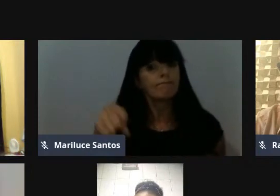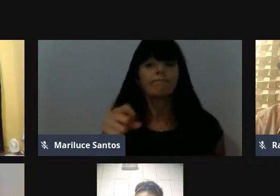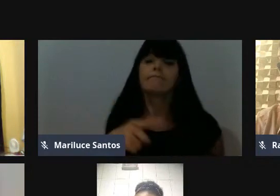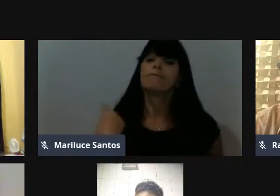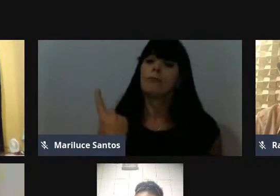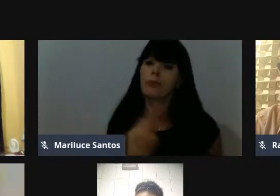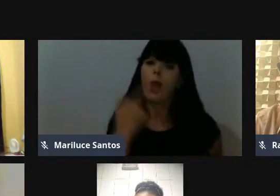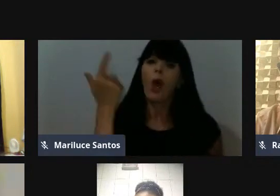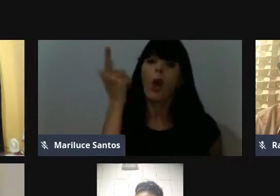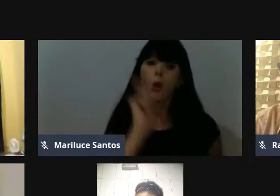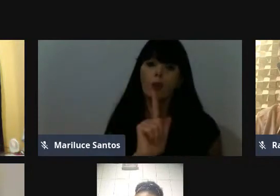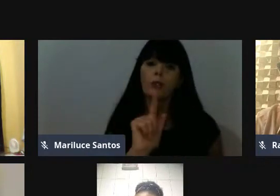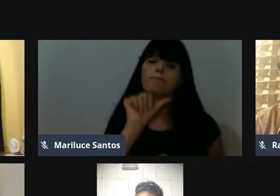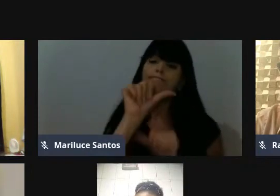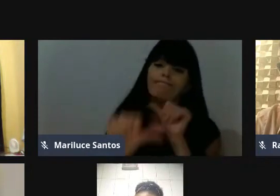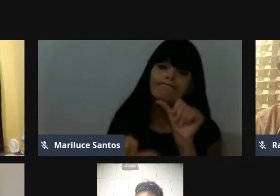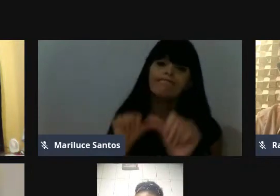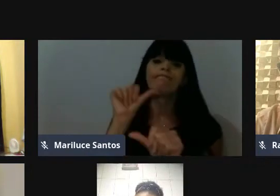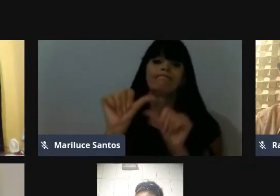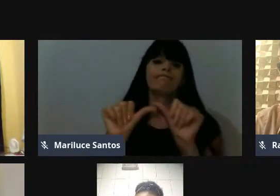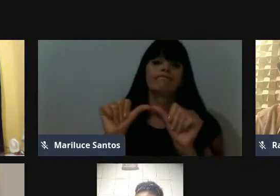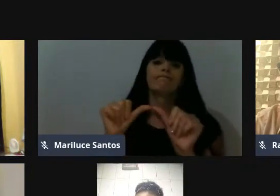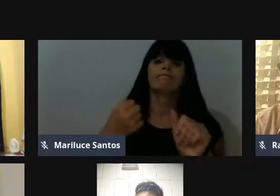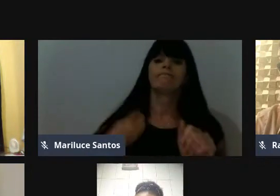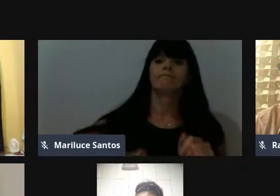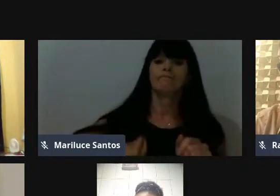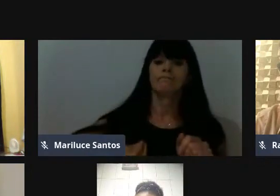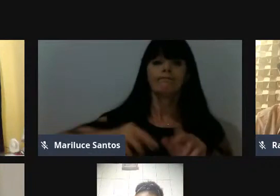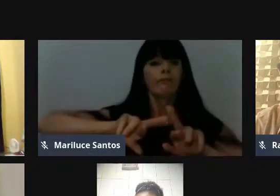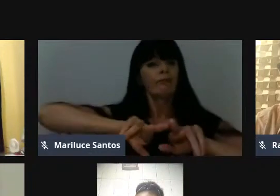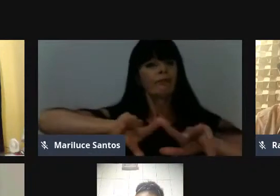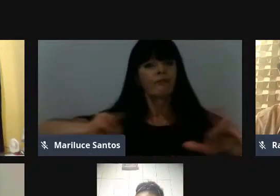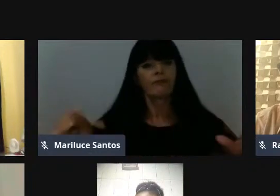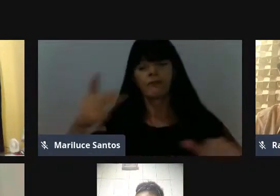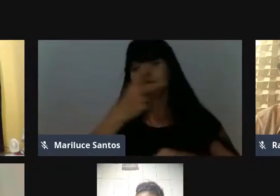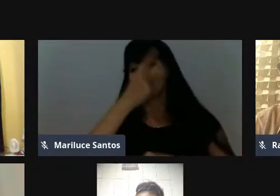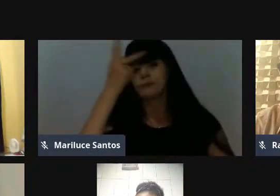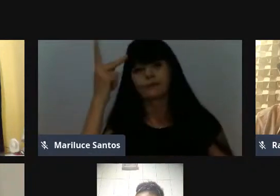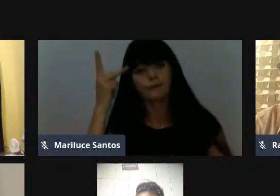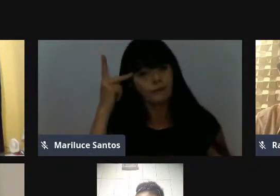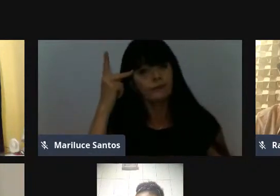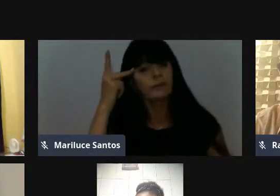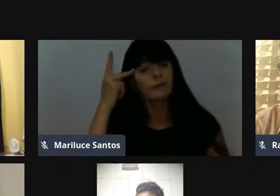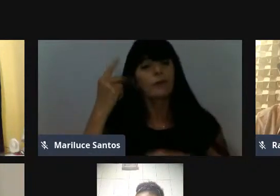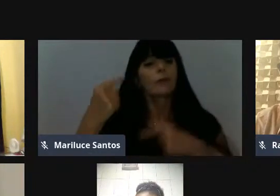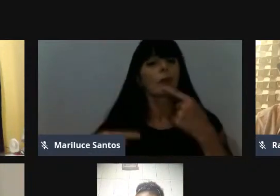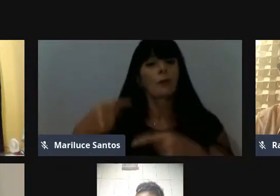consegue transformar a vida de várias pessoas num coletivo, né? Com políticas